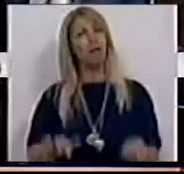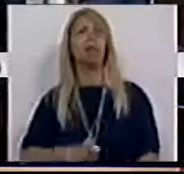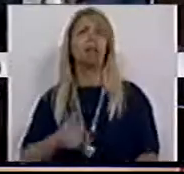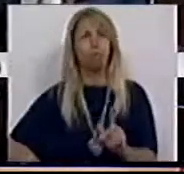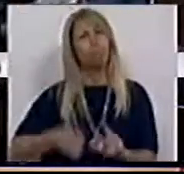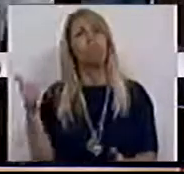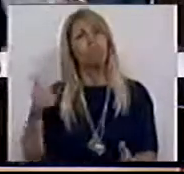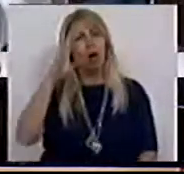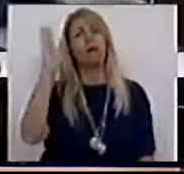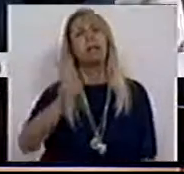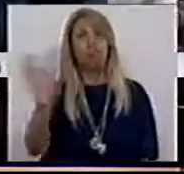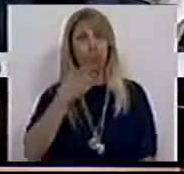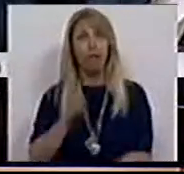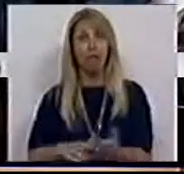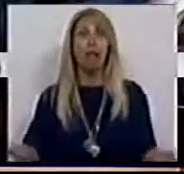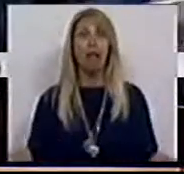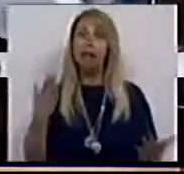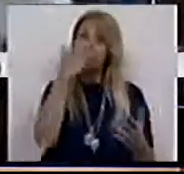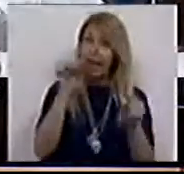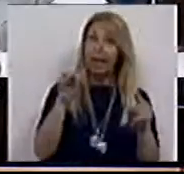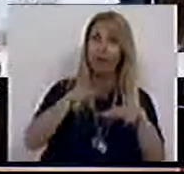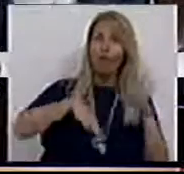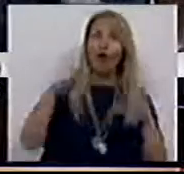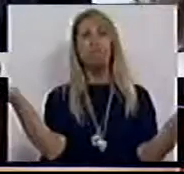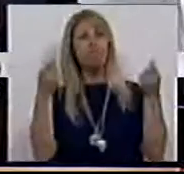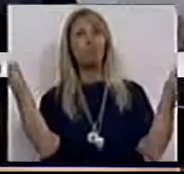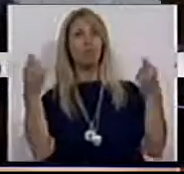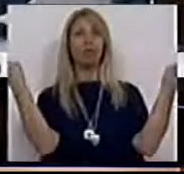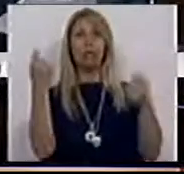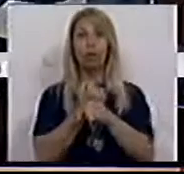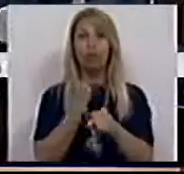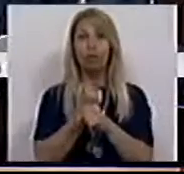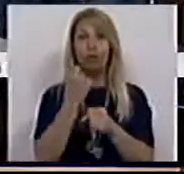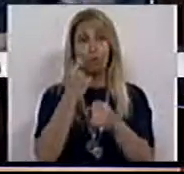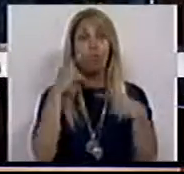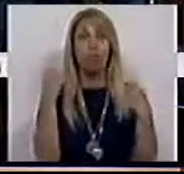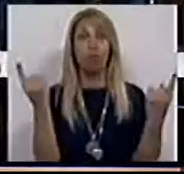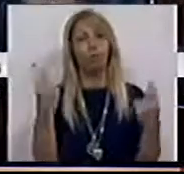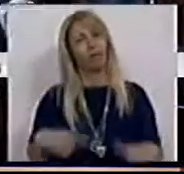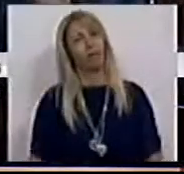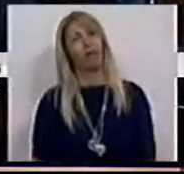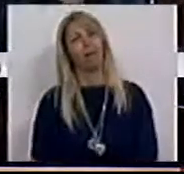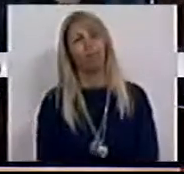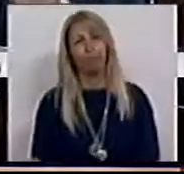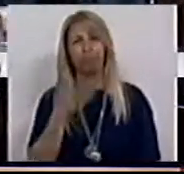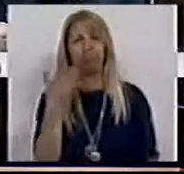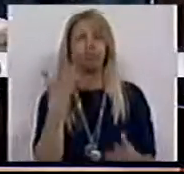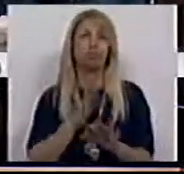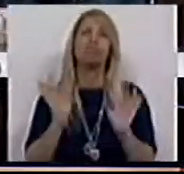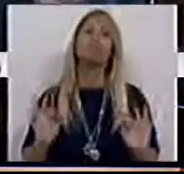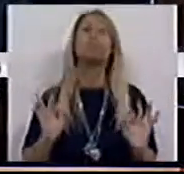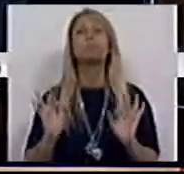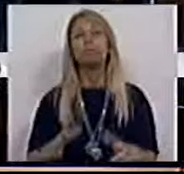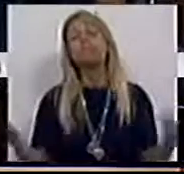ninguém que isto é verdade. E se isto é promover o serviço público, desculpe a expressão, mas vou ali e já venho. Portanto, temos isso. Profissionais